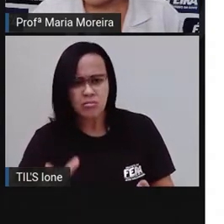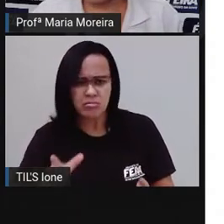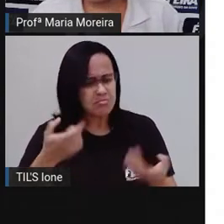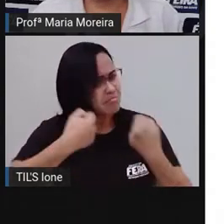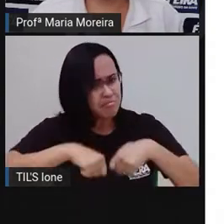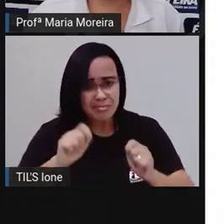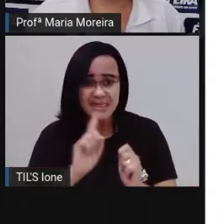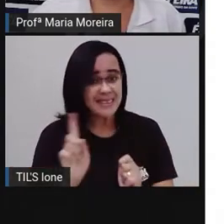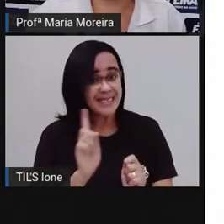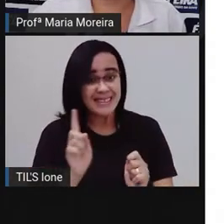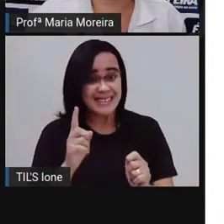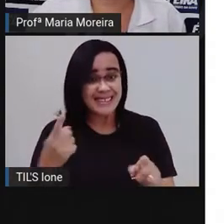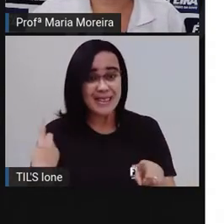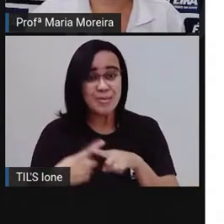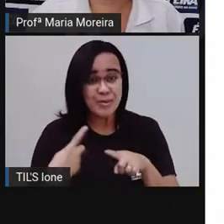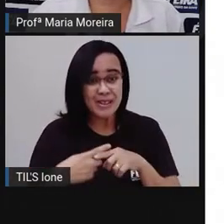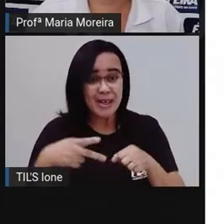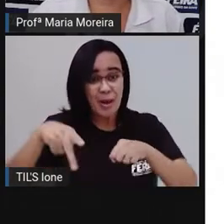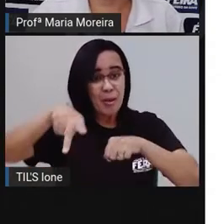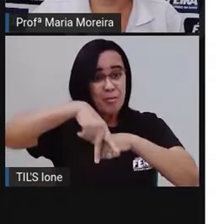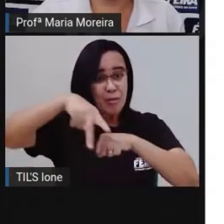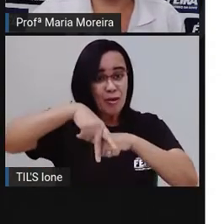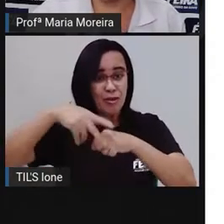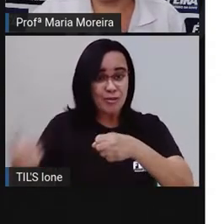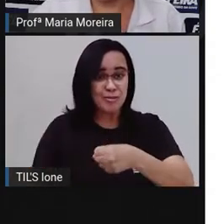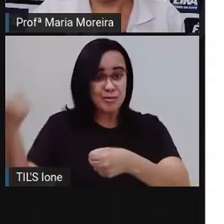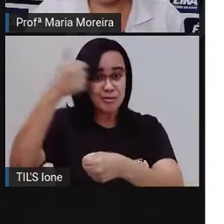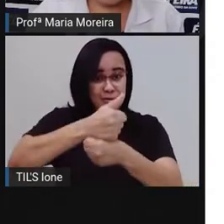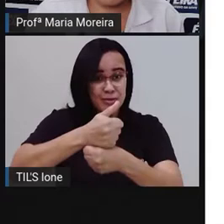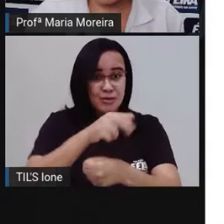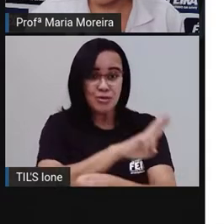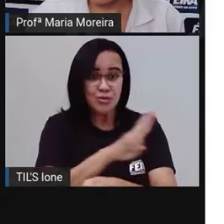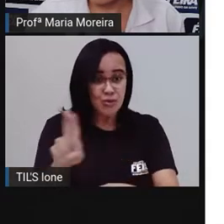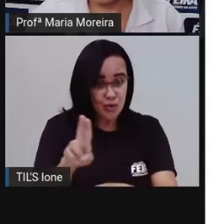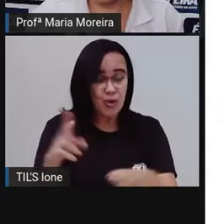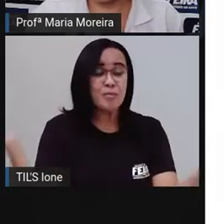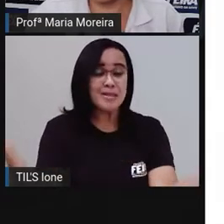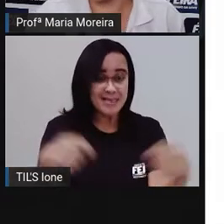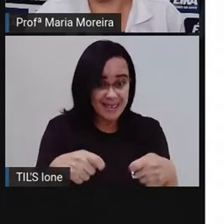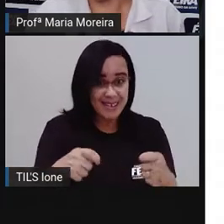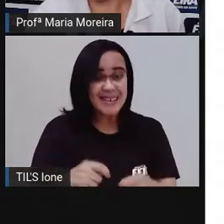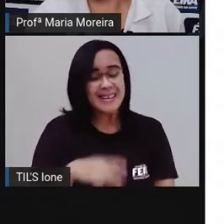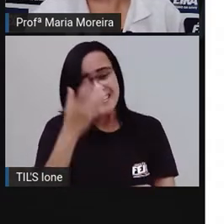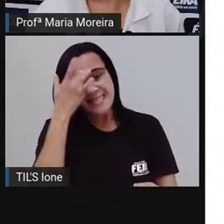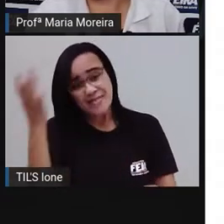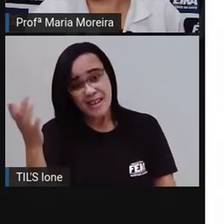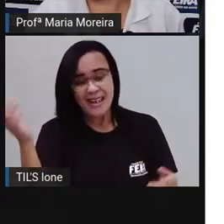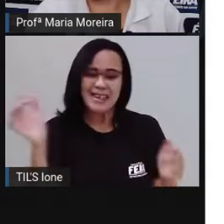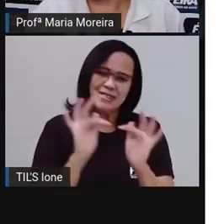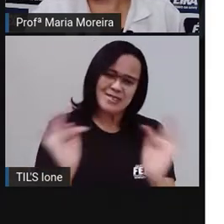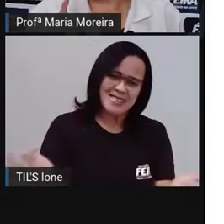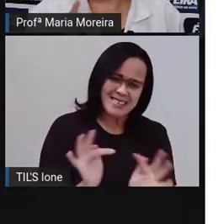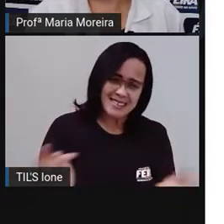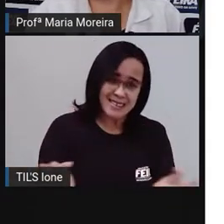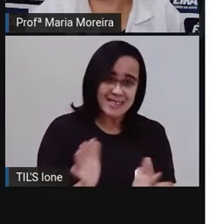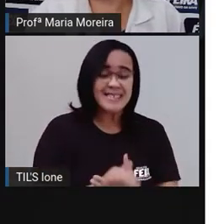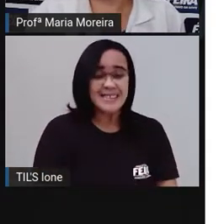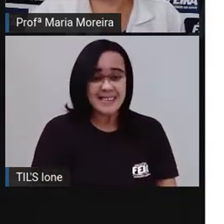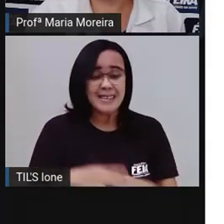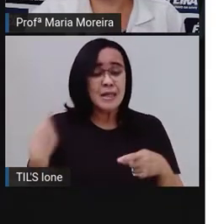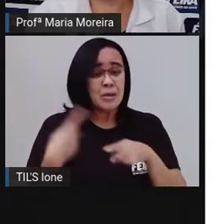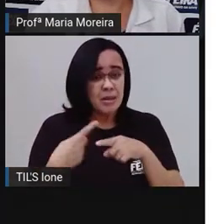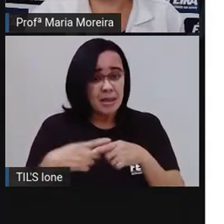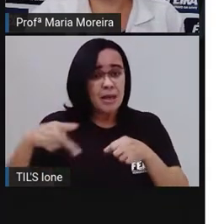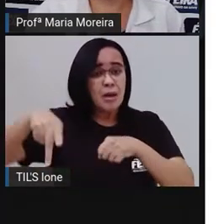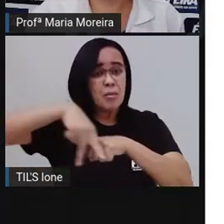Assim, pronomes são palavras que substituem o nome. Isso mesmo, simples assim. Ou seja, os pronomes, eles